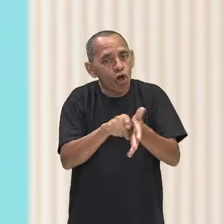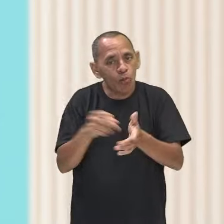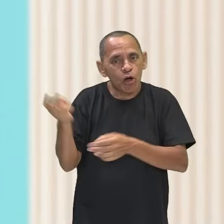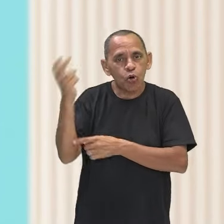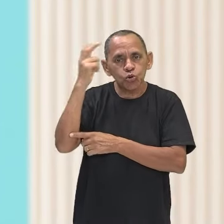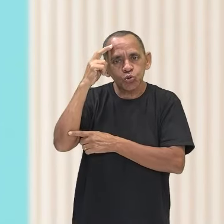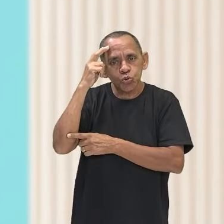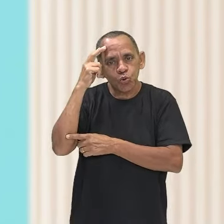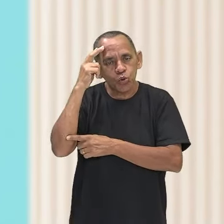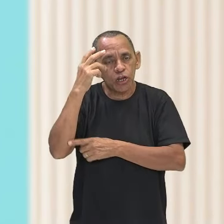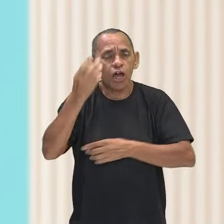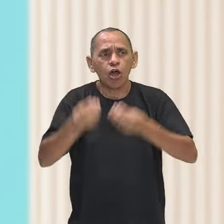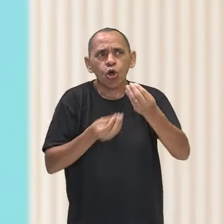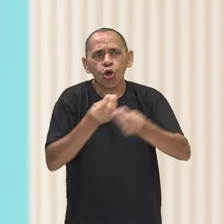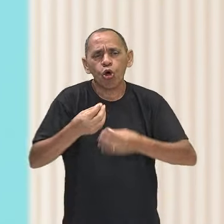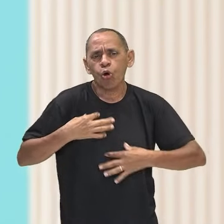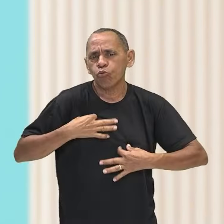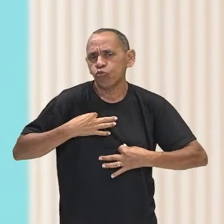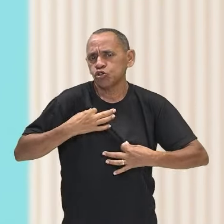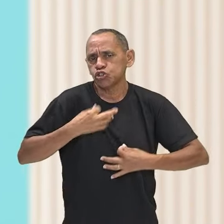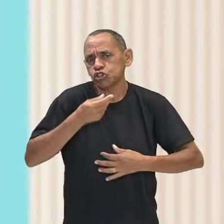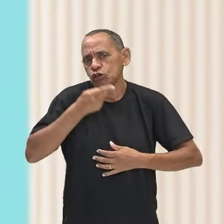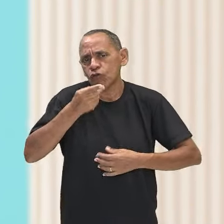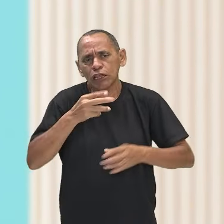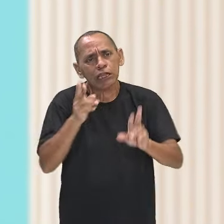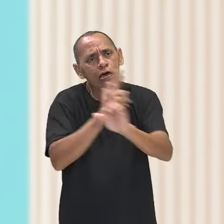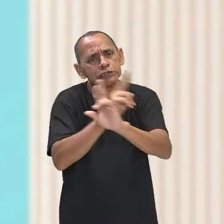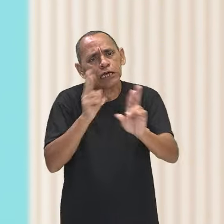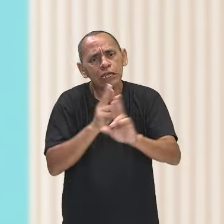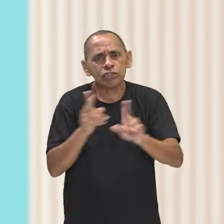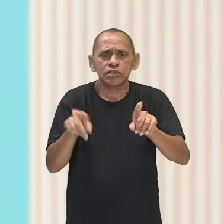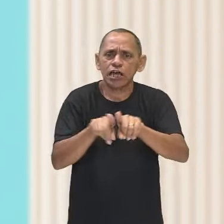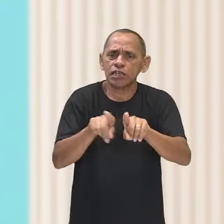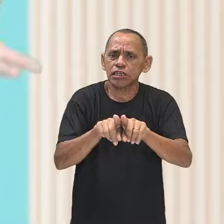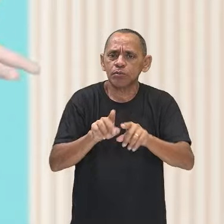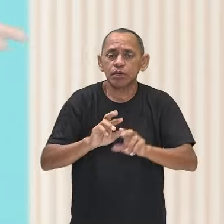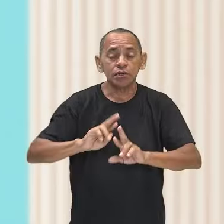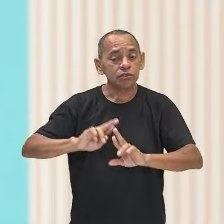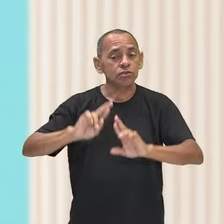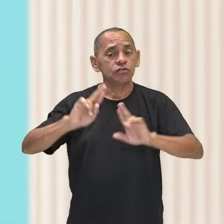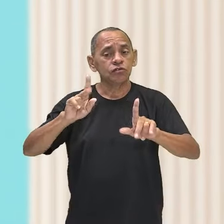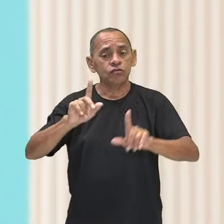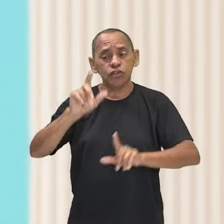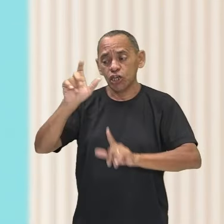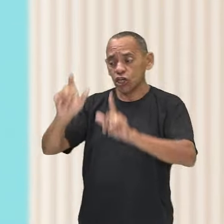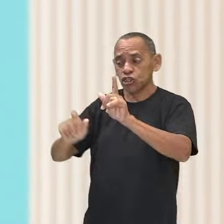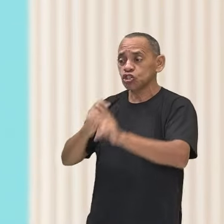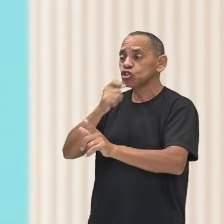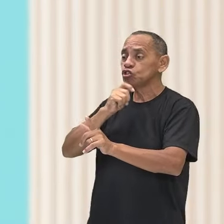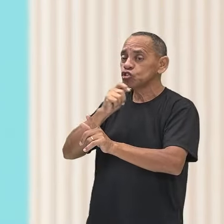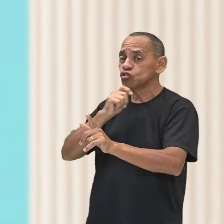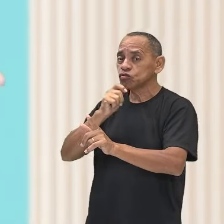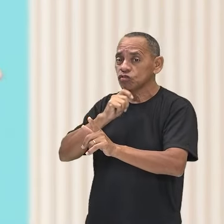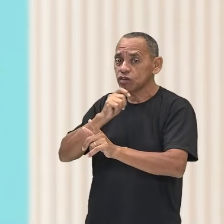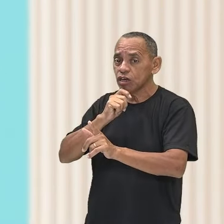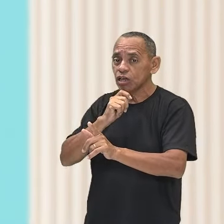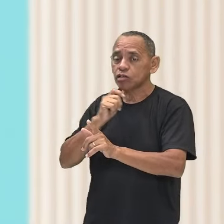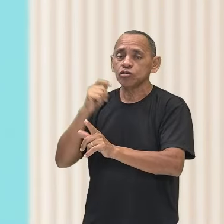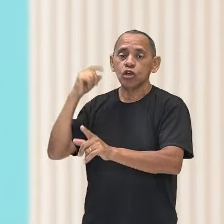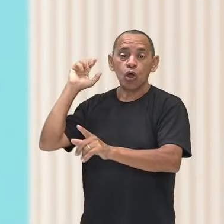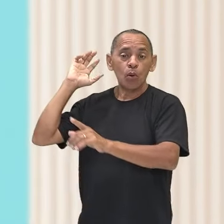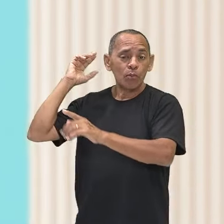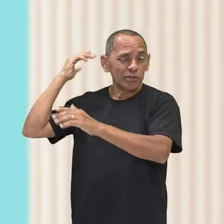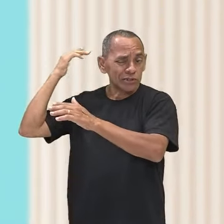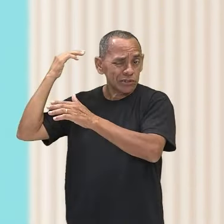forma de se vestir, de falar, de se relacionar, que é diferente da cultura dos adultos,